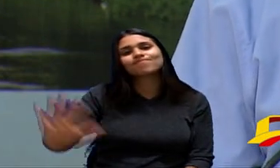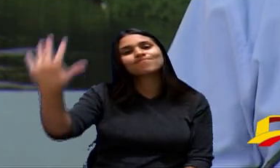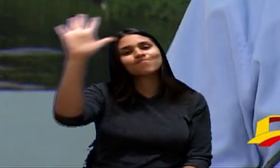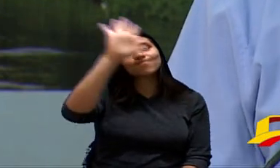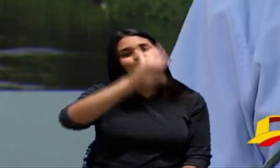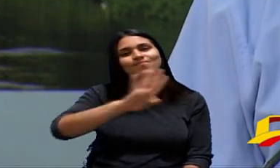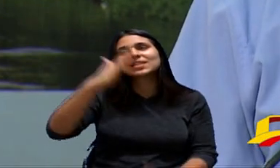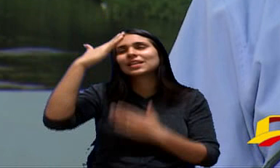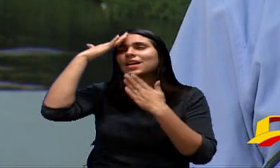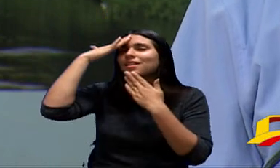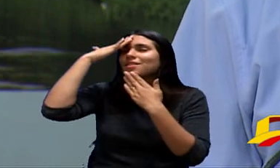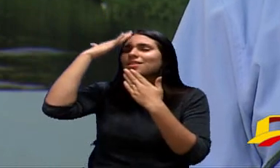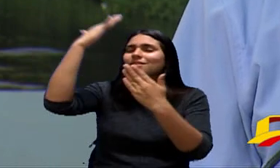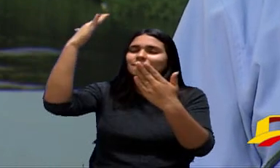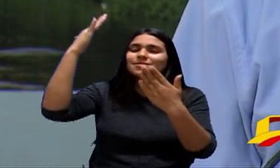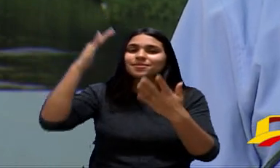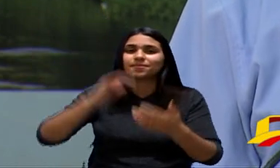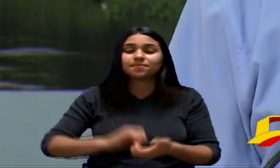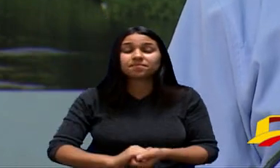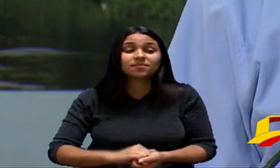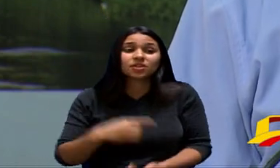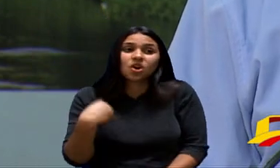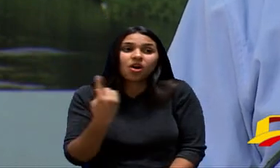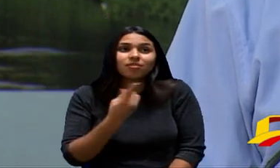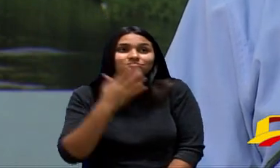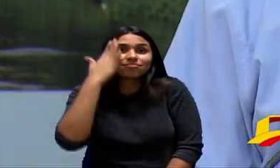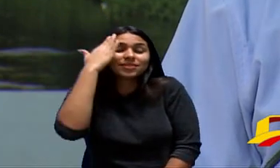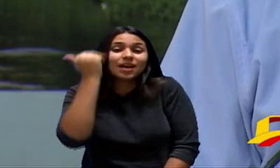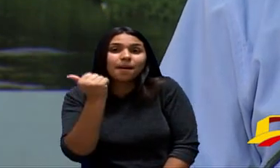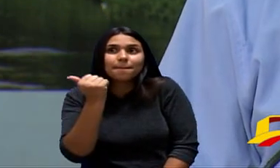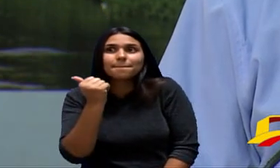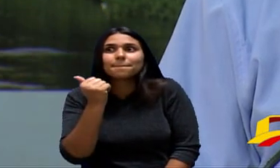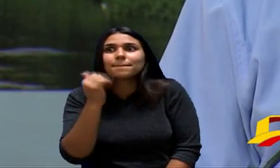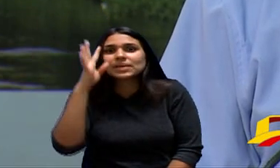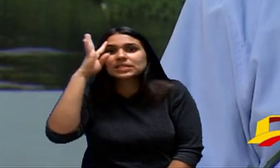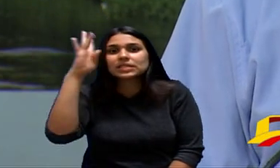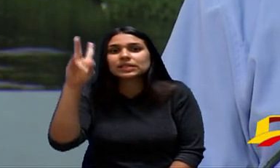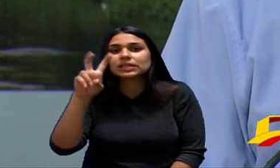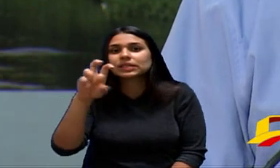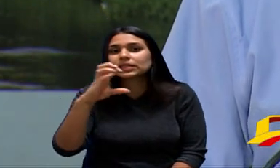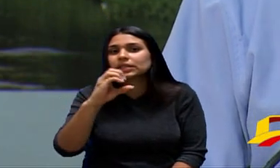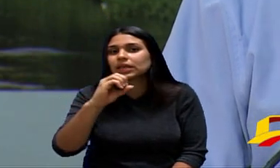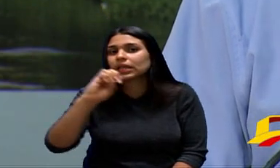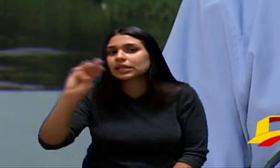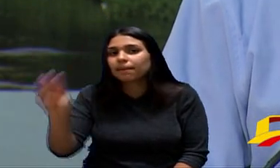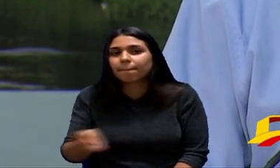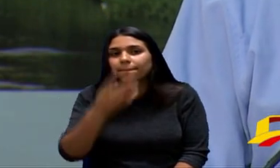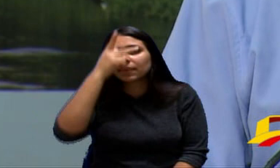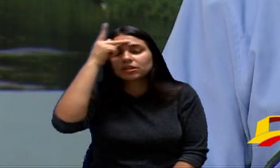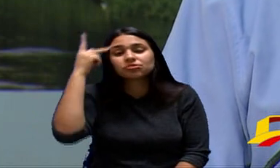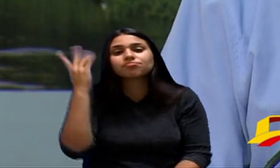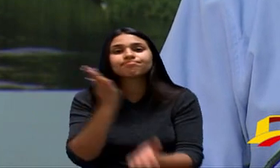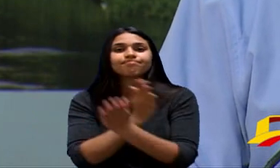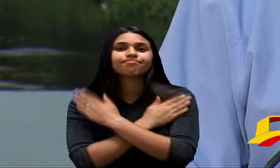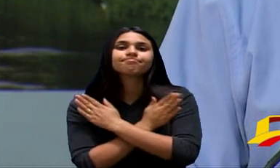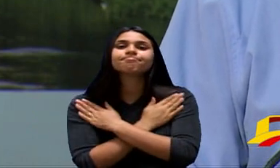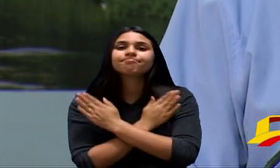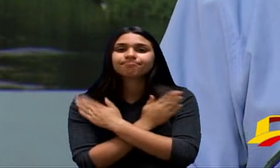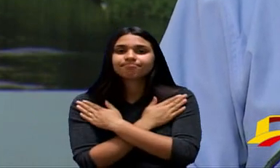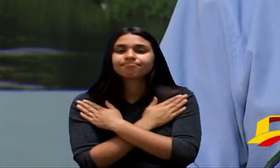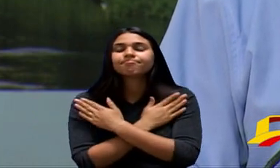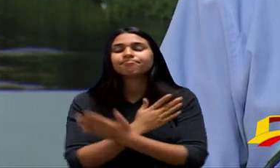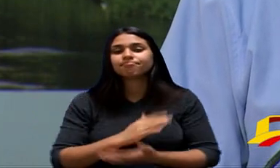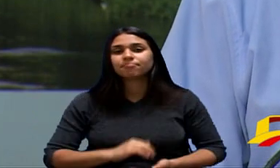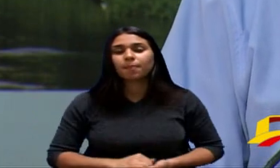Nós Sabemos O Que Aconteceria Se 500 Mil Pessoas Ficassem Empregadas Numa Situação Dessa Cumprimentar O Vereador